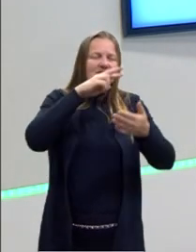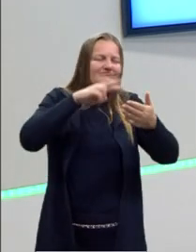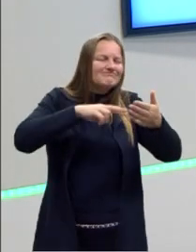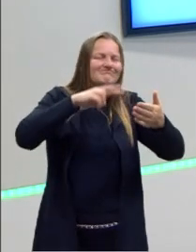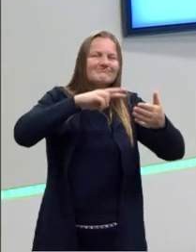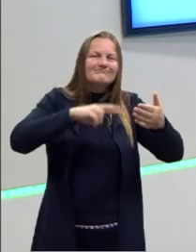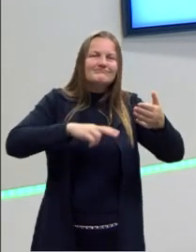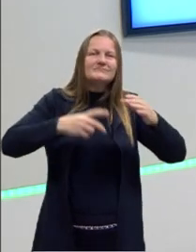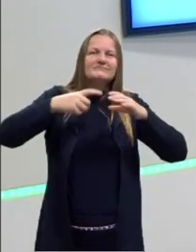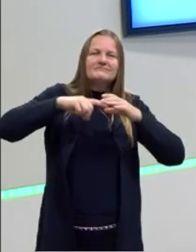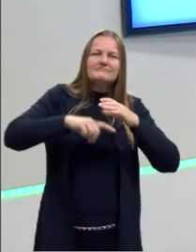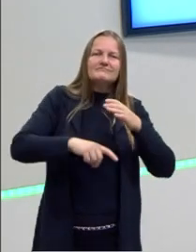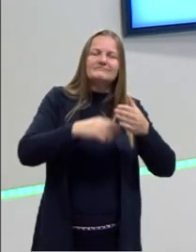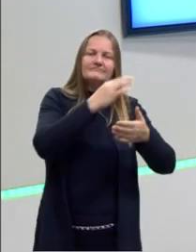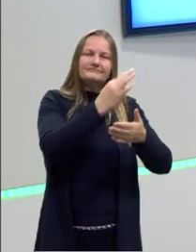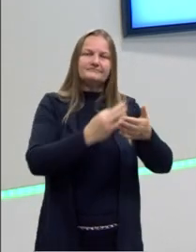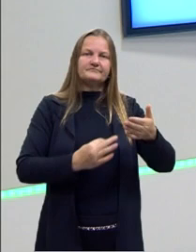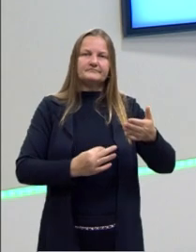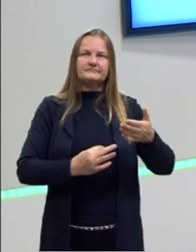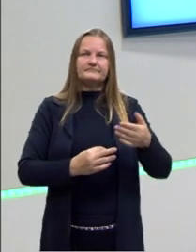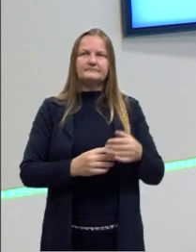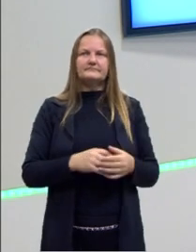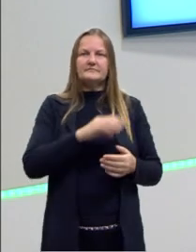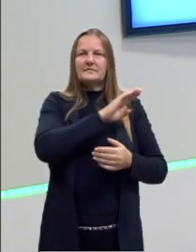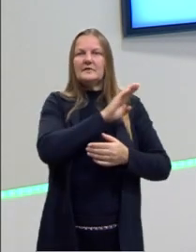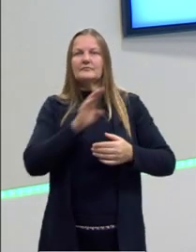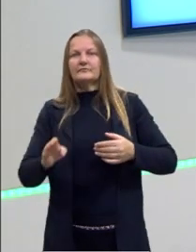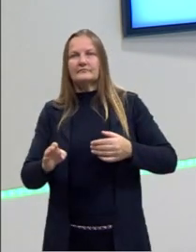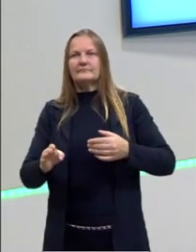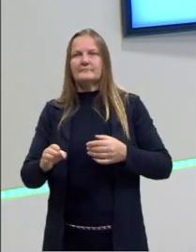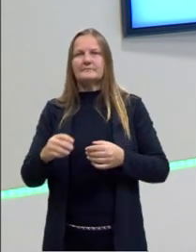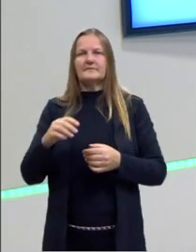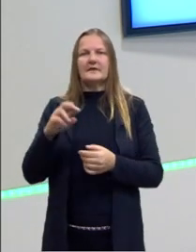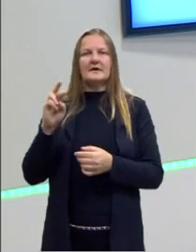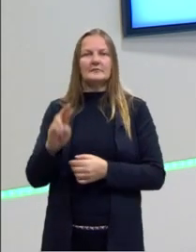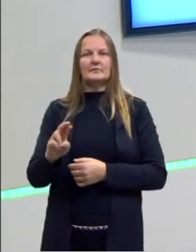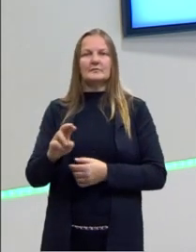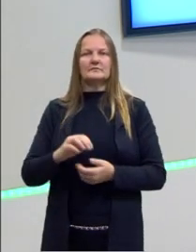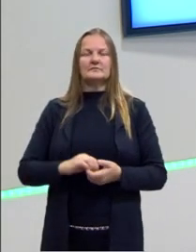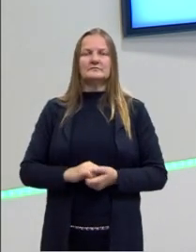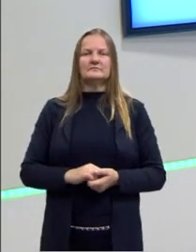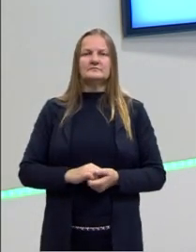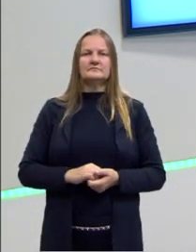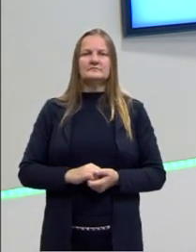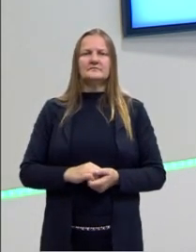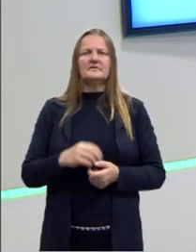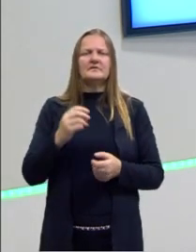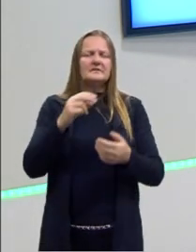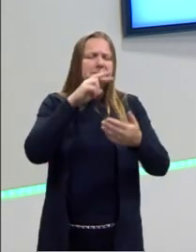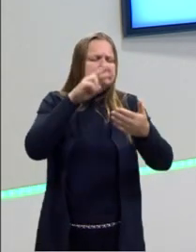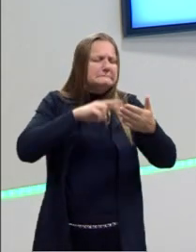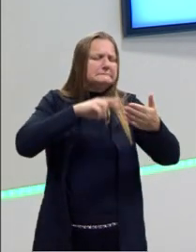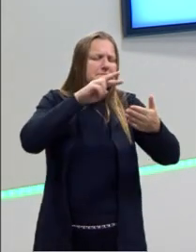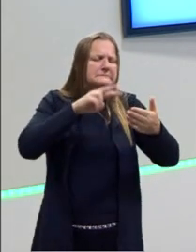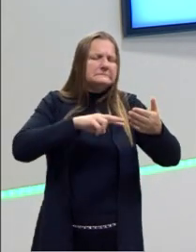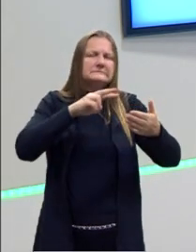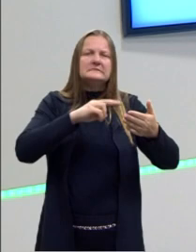adentrar no texto. Tá? Então, tem que tomar cuidado. Às vezes, a gente perde um tempão lendo o texto